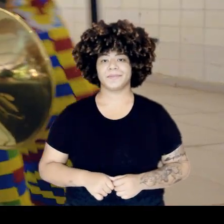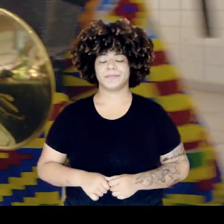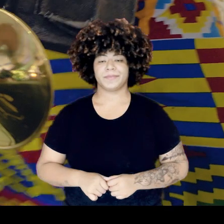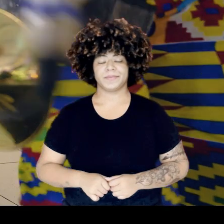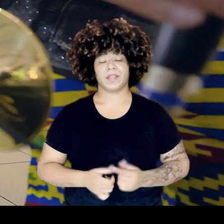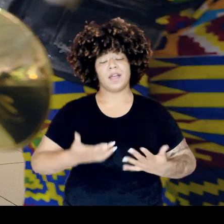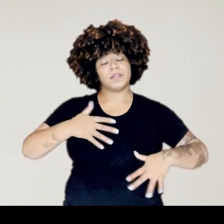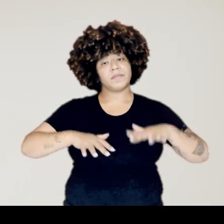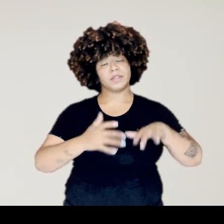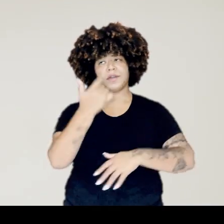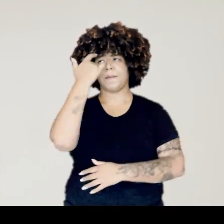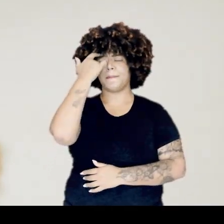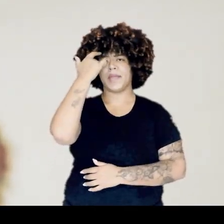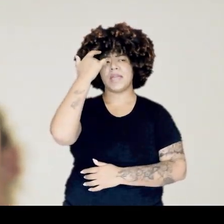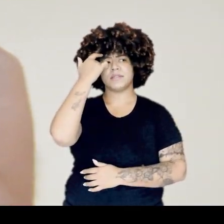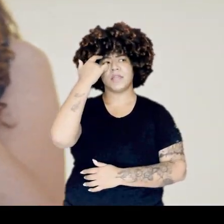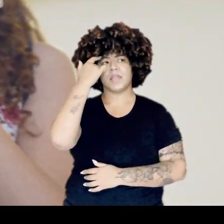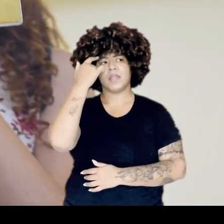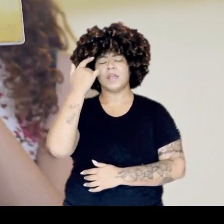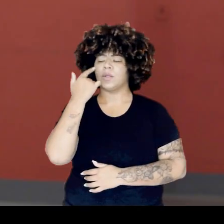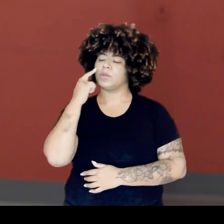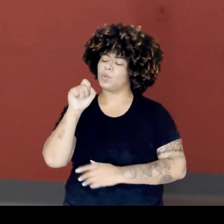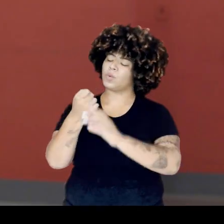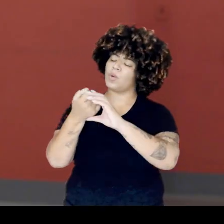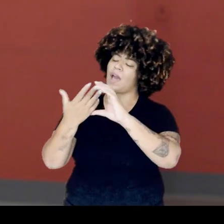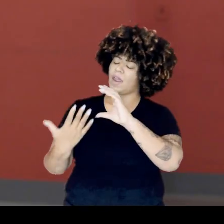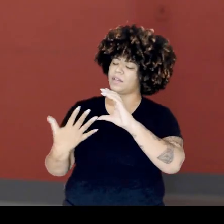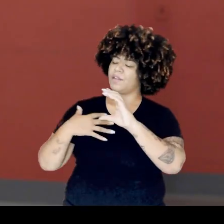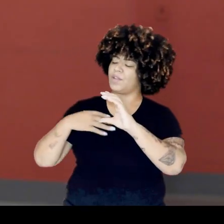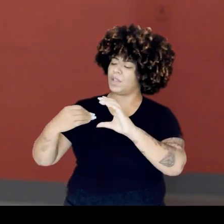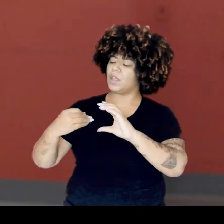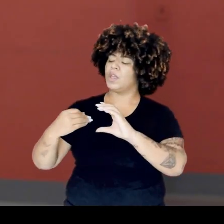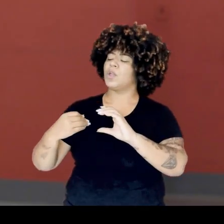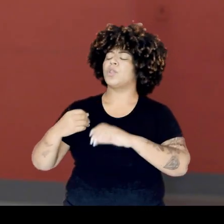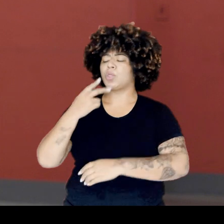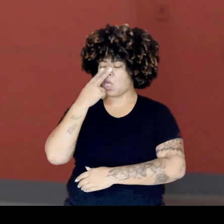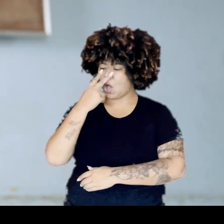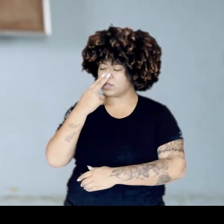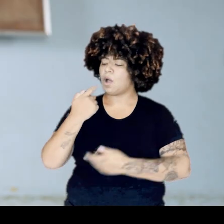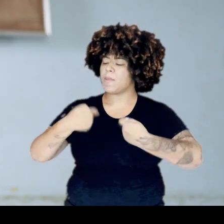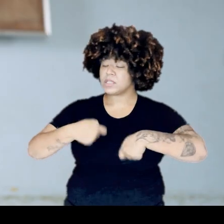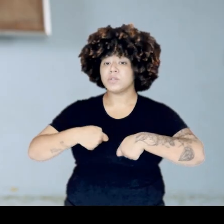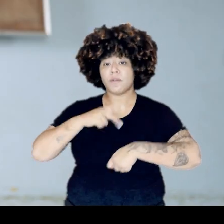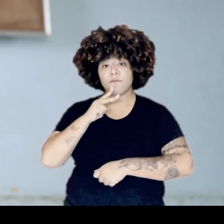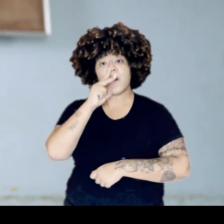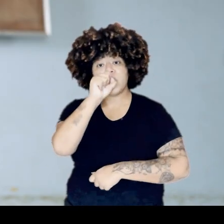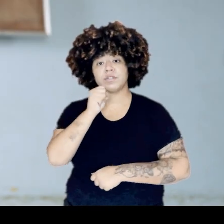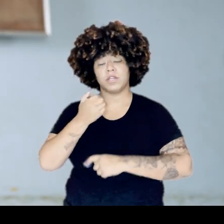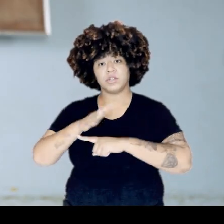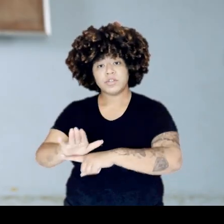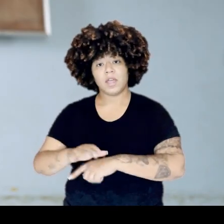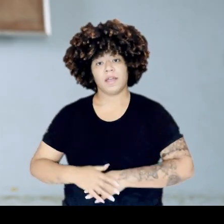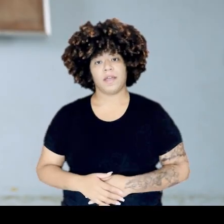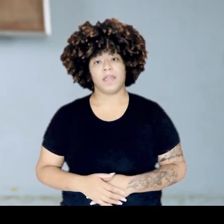As vezes eu penso no caráter dela e eu falo, nossa, eu tenho que ser assim, forte. Quando eu paro